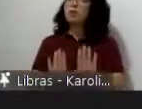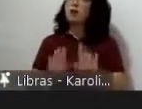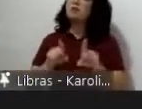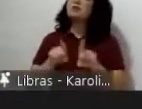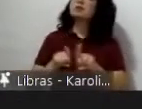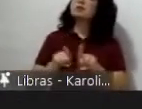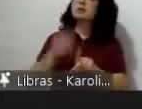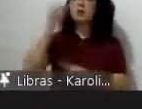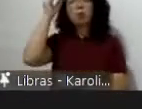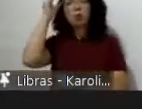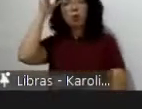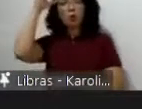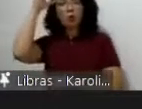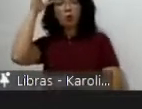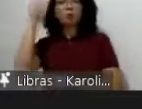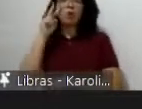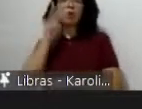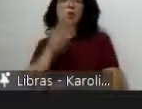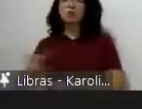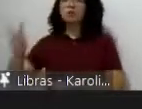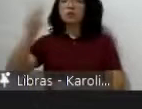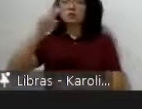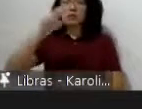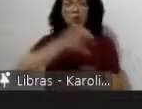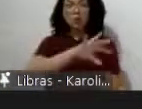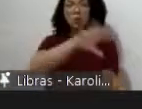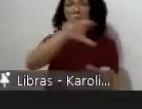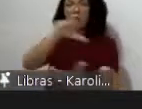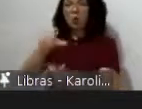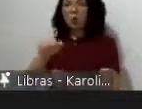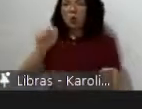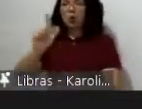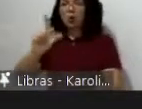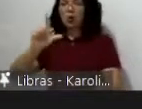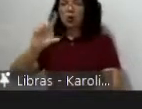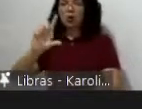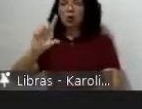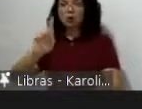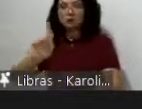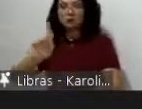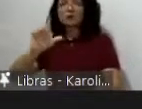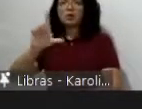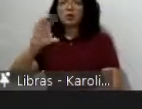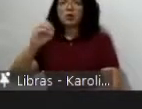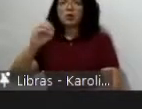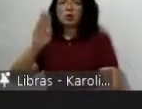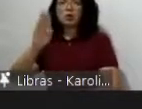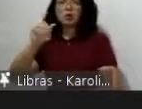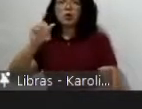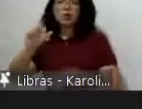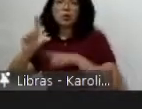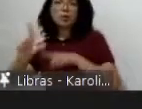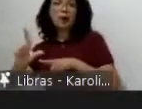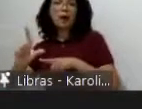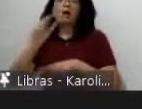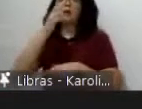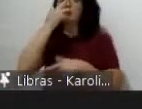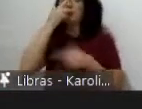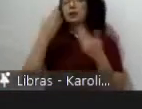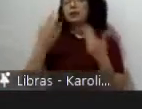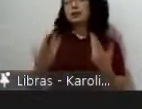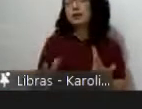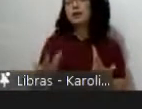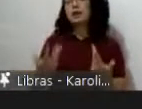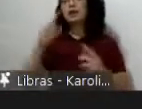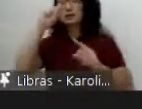global daquilo que se produz e se discute além da região latino-americana então é toda essa ideia de ressaltar